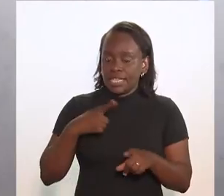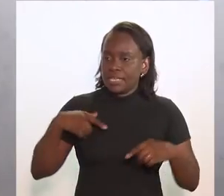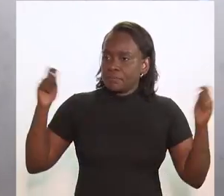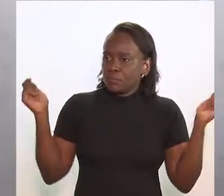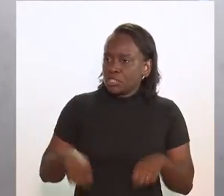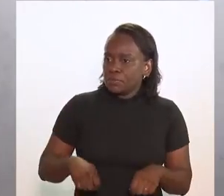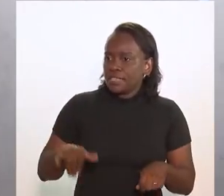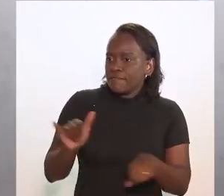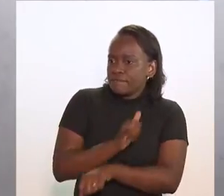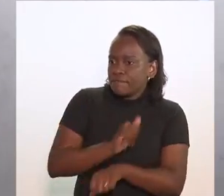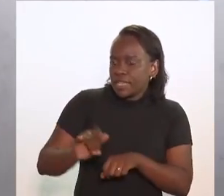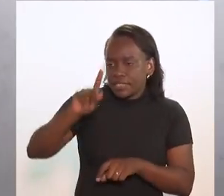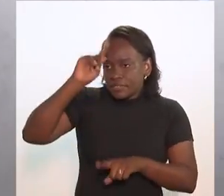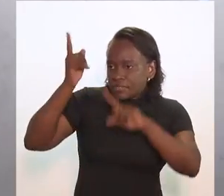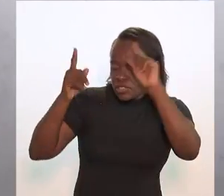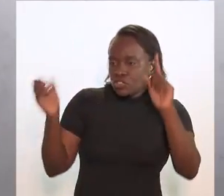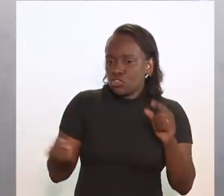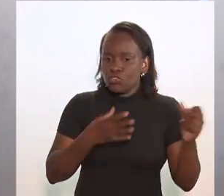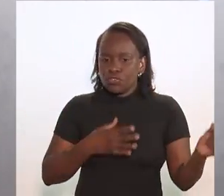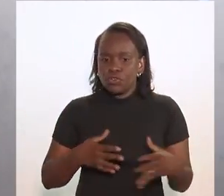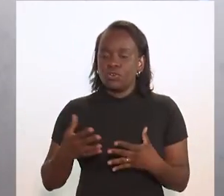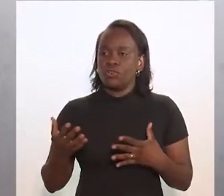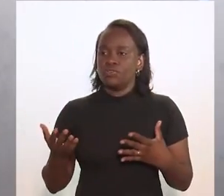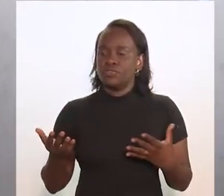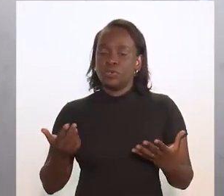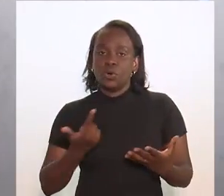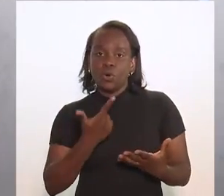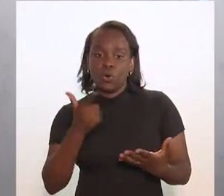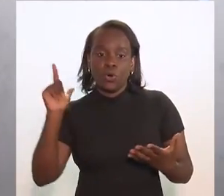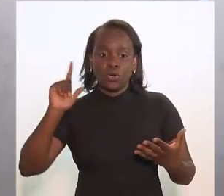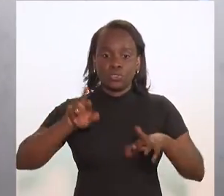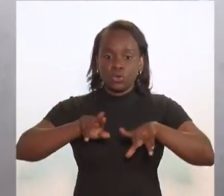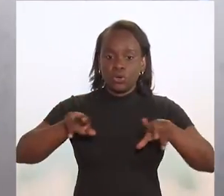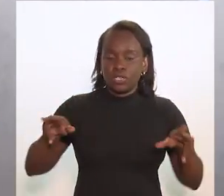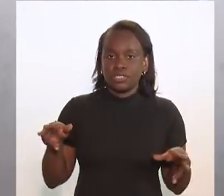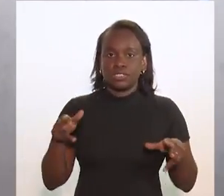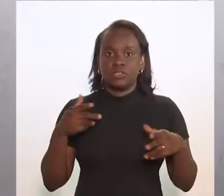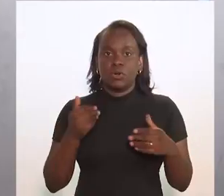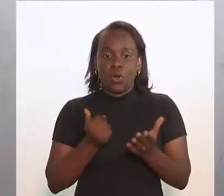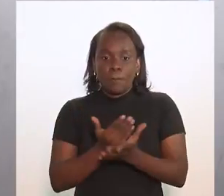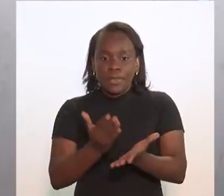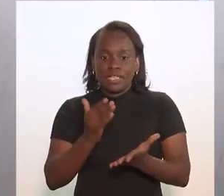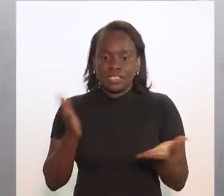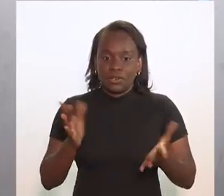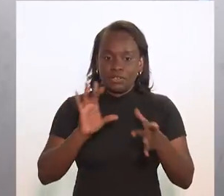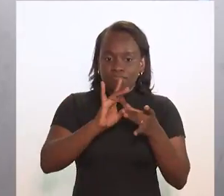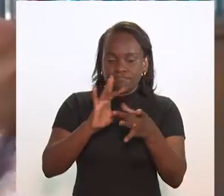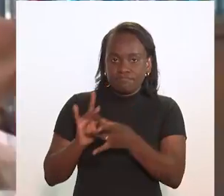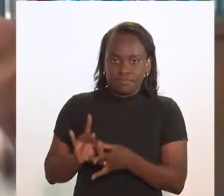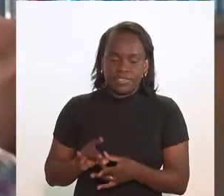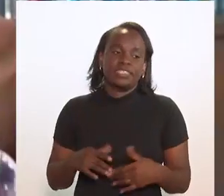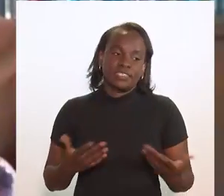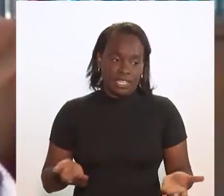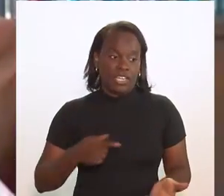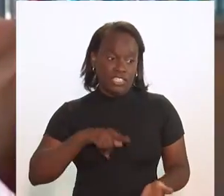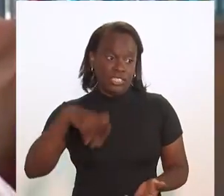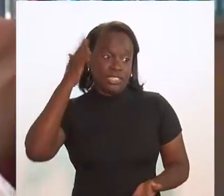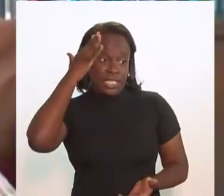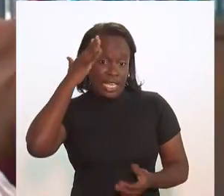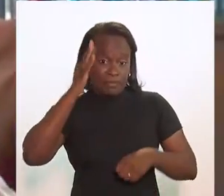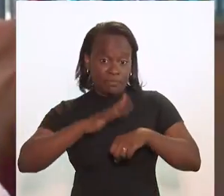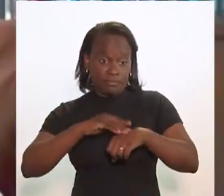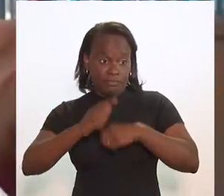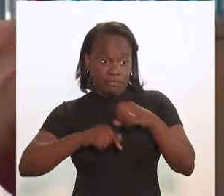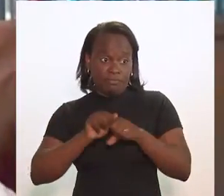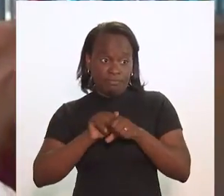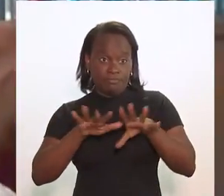de possibilidade de inovação, de outros mundos que começam a se conectar agora? Nós sabemos que a